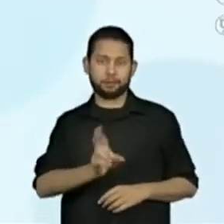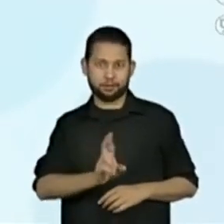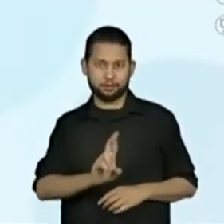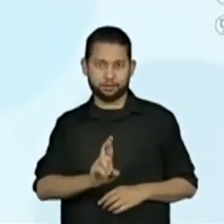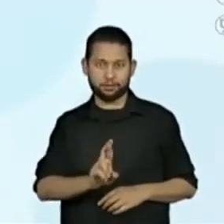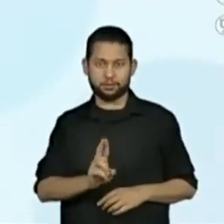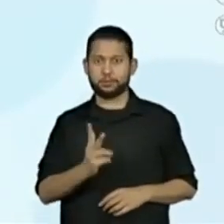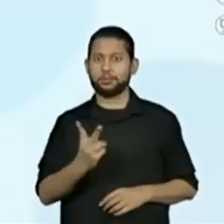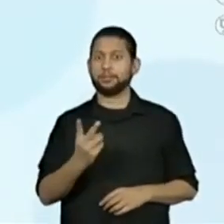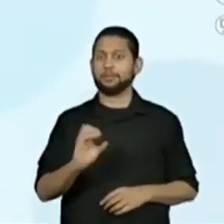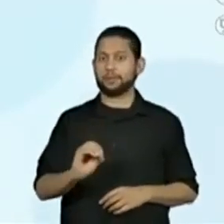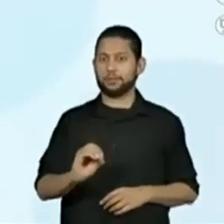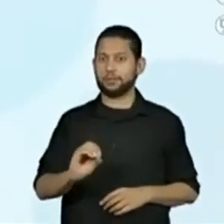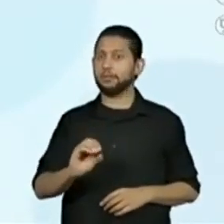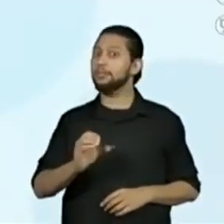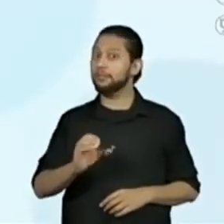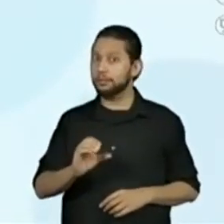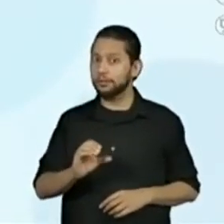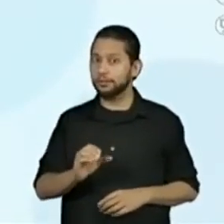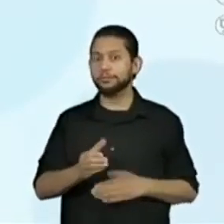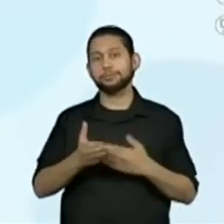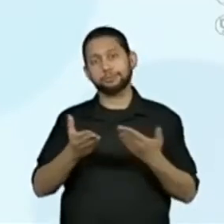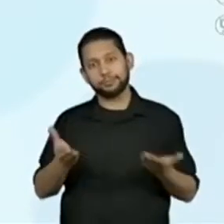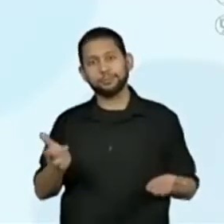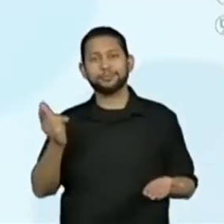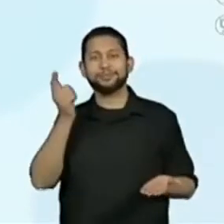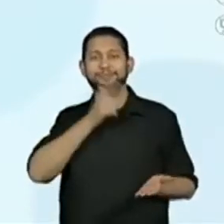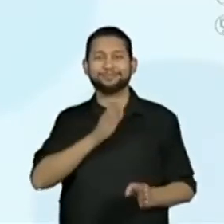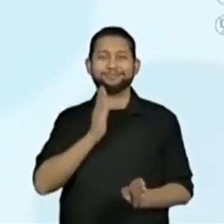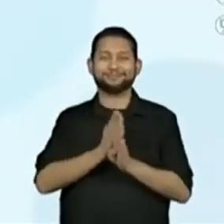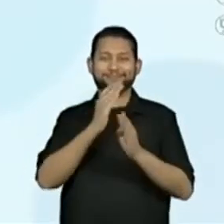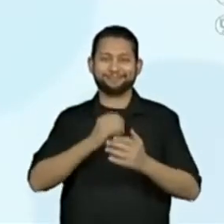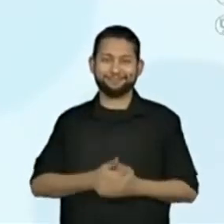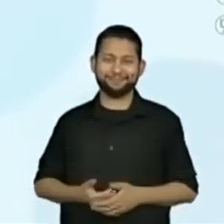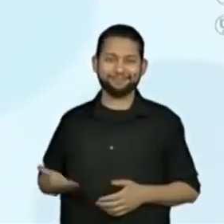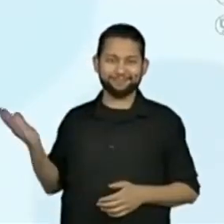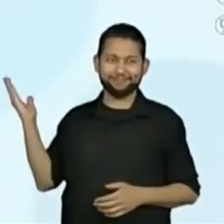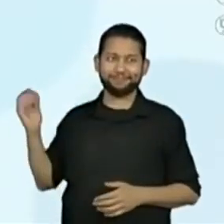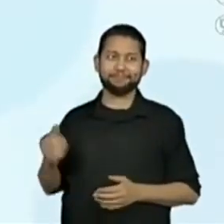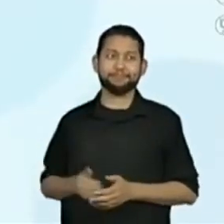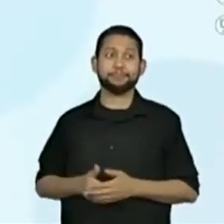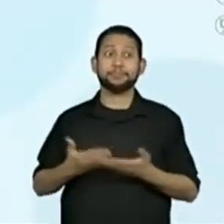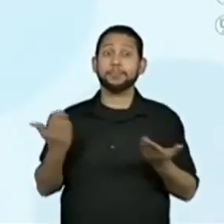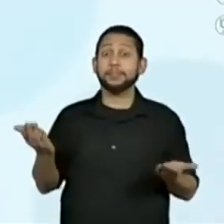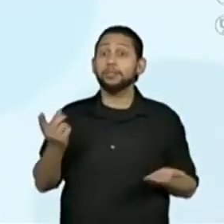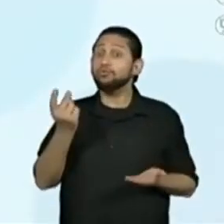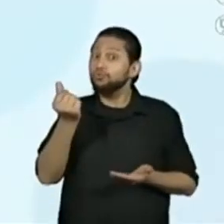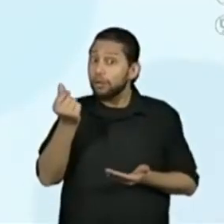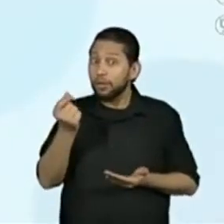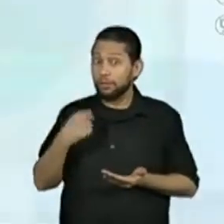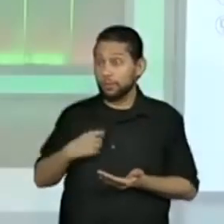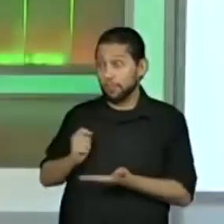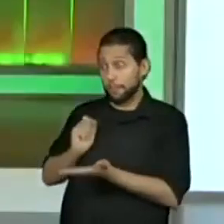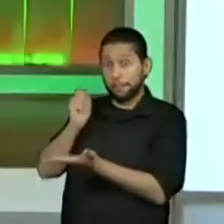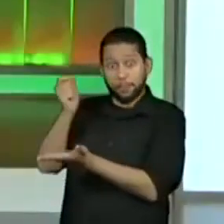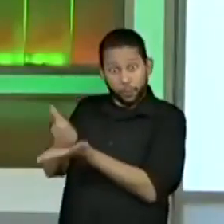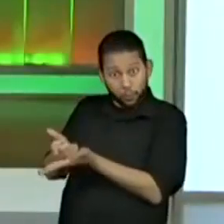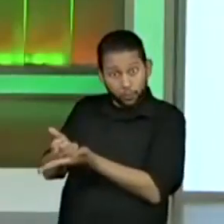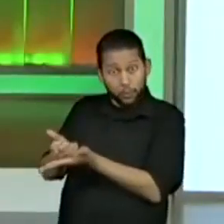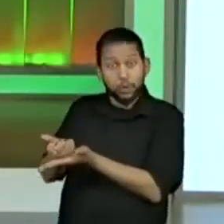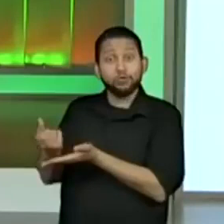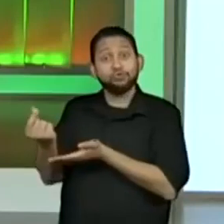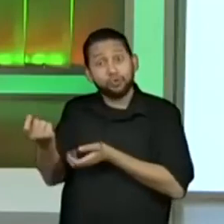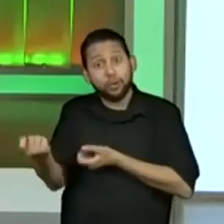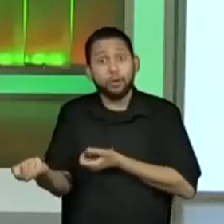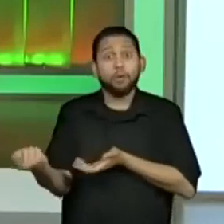de R$,20. Então, esse foi o troco do avô. R